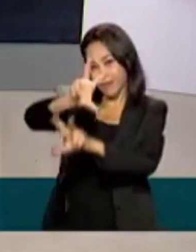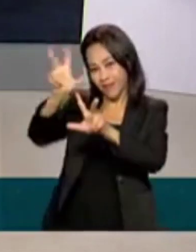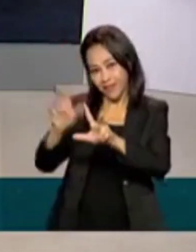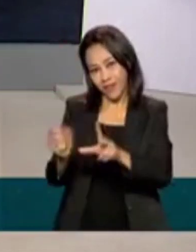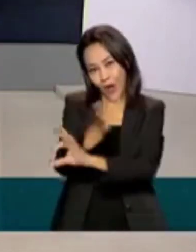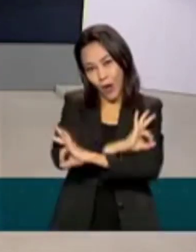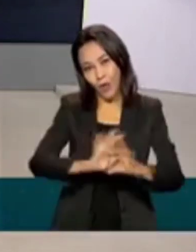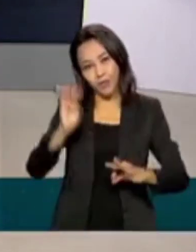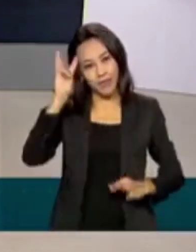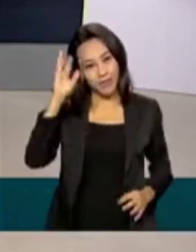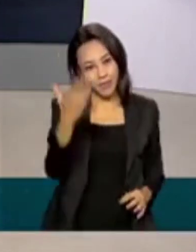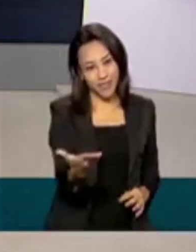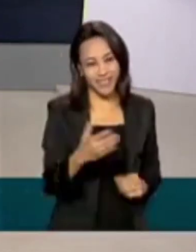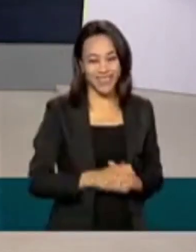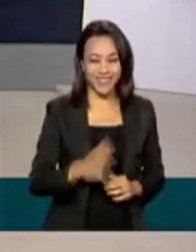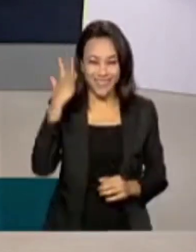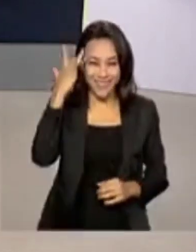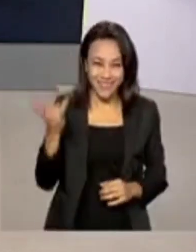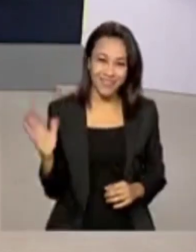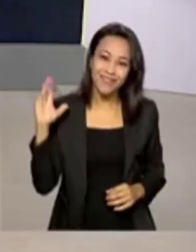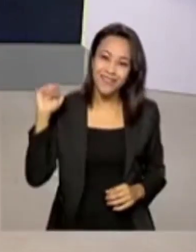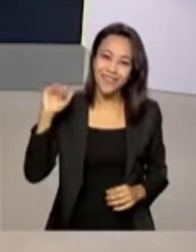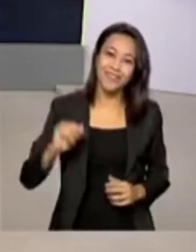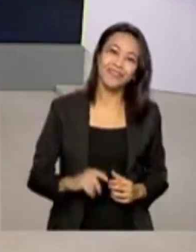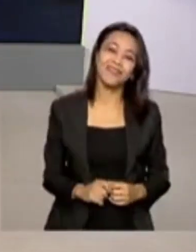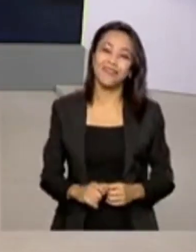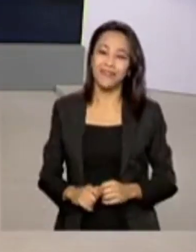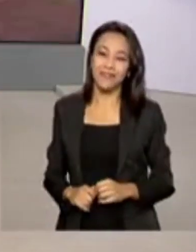ótima terça-feira para você e até amanhã. Tchau, tchau.